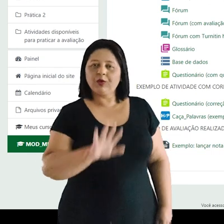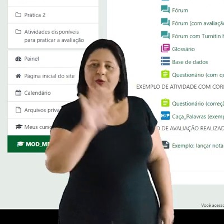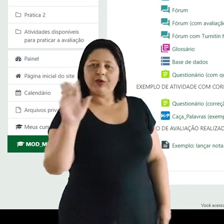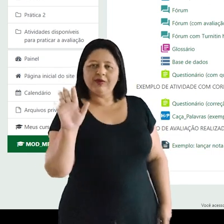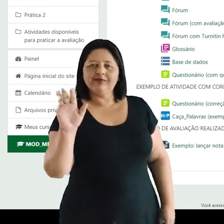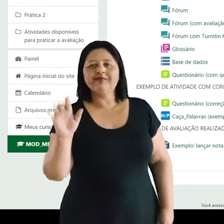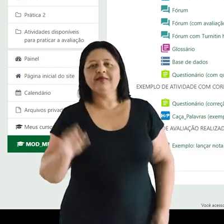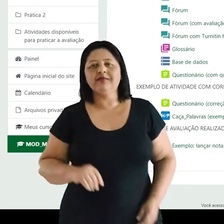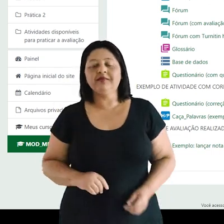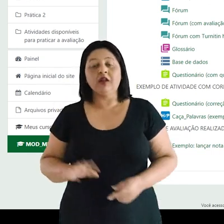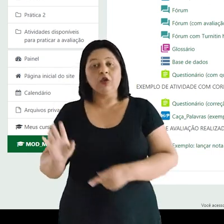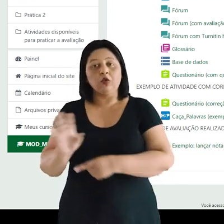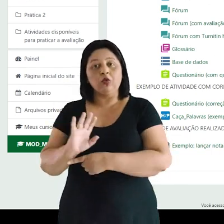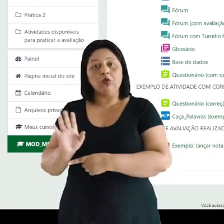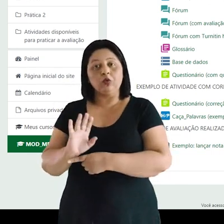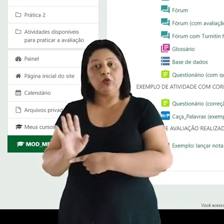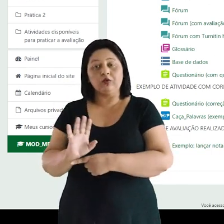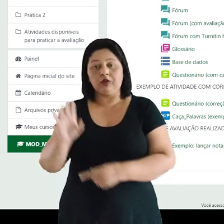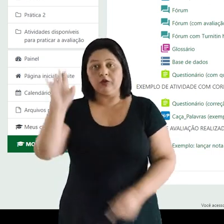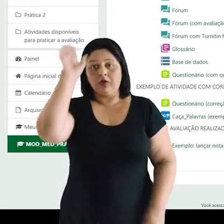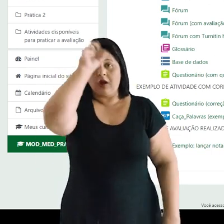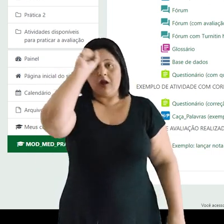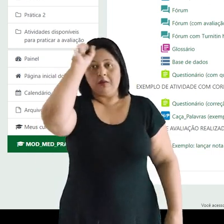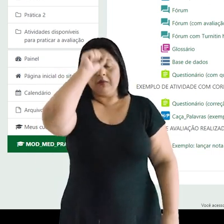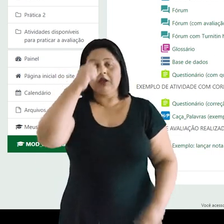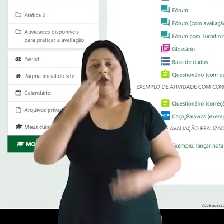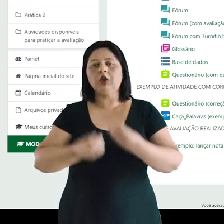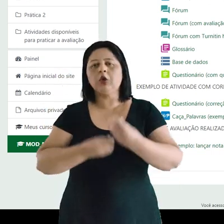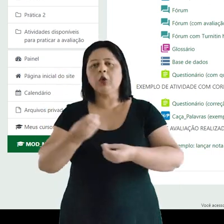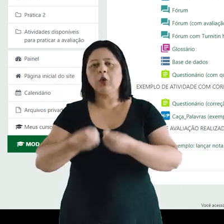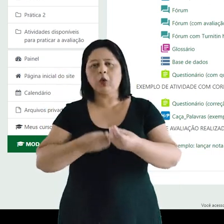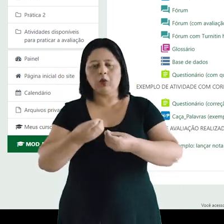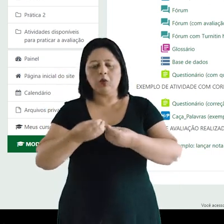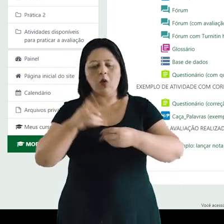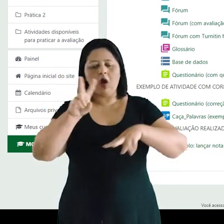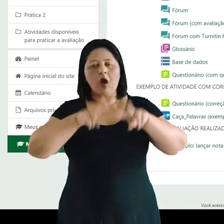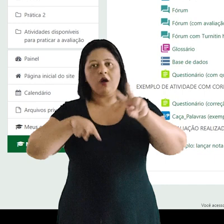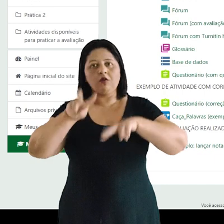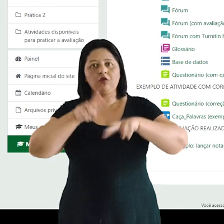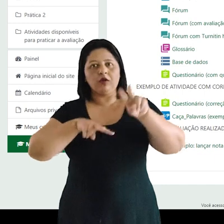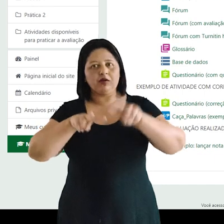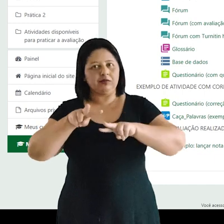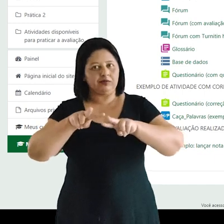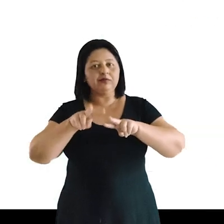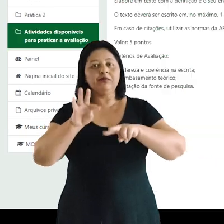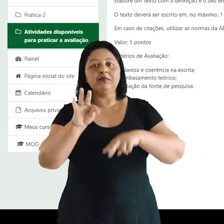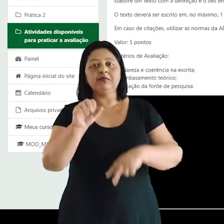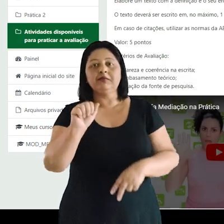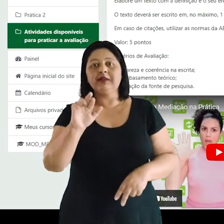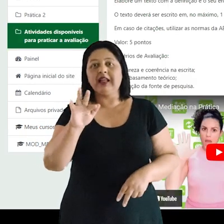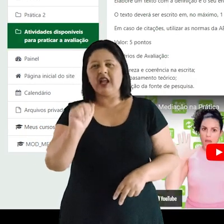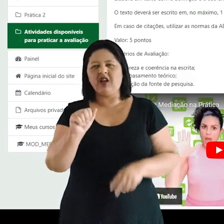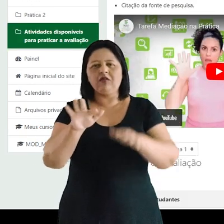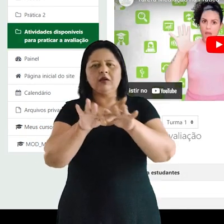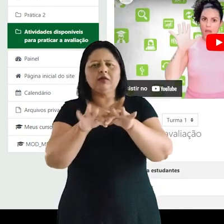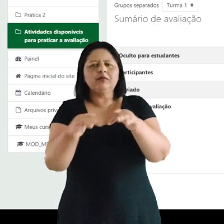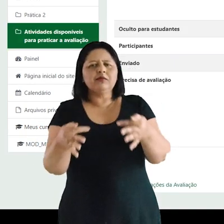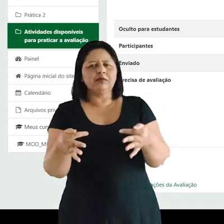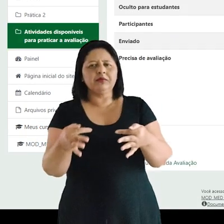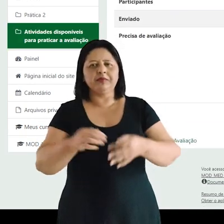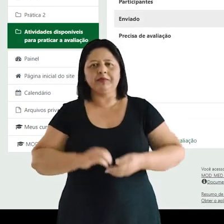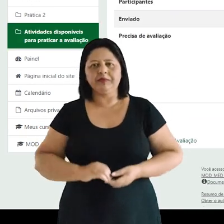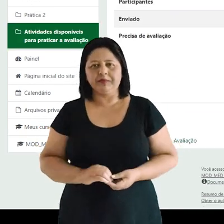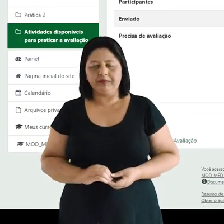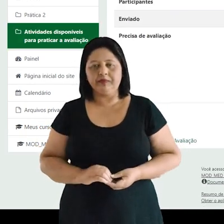Olá, vídeo tutorial vamos aprender a avaliar a tarefa com o método simples de avaliação. Então, ao